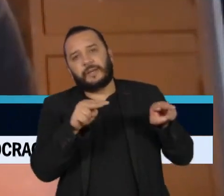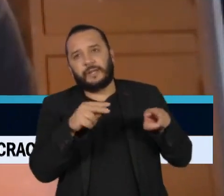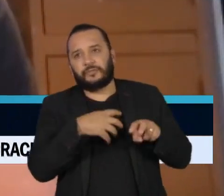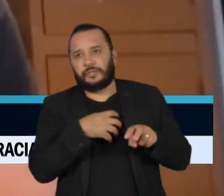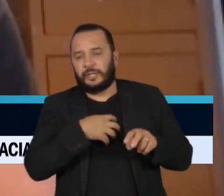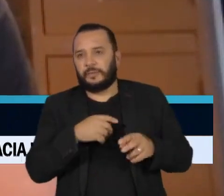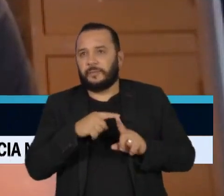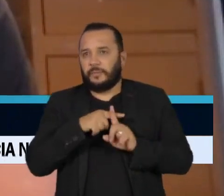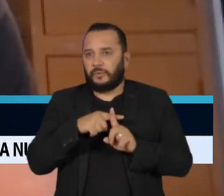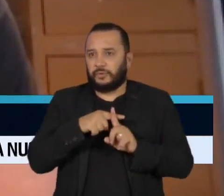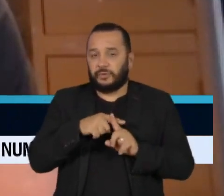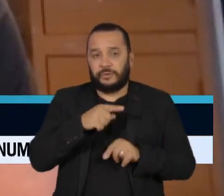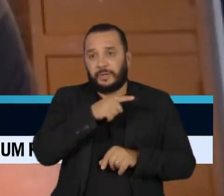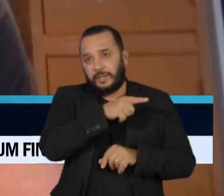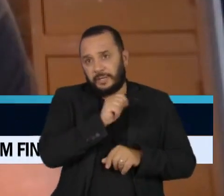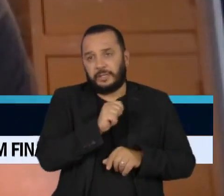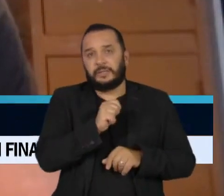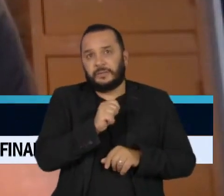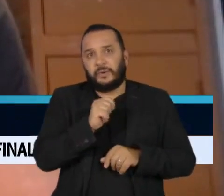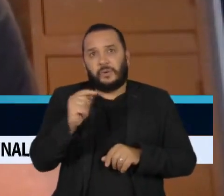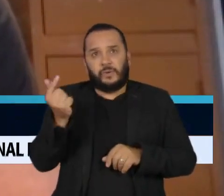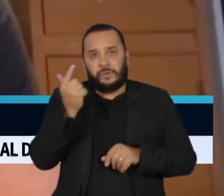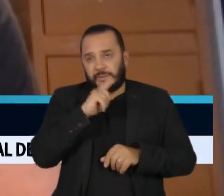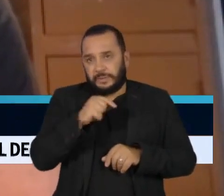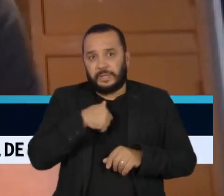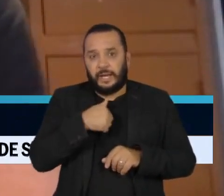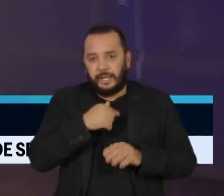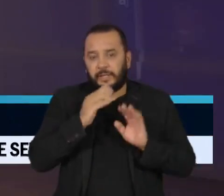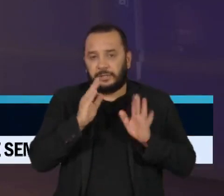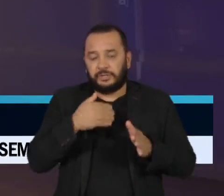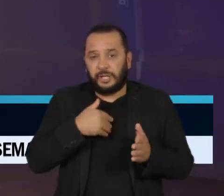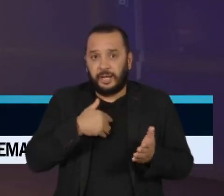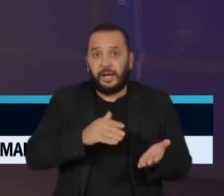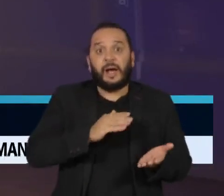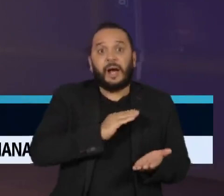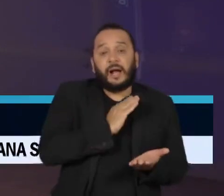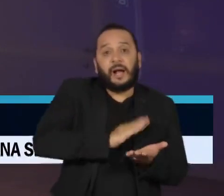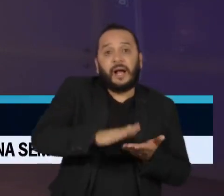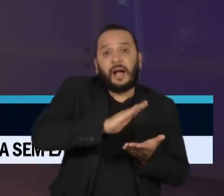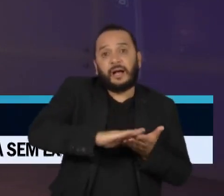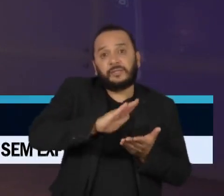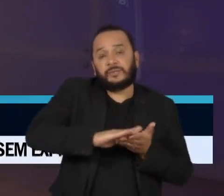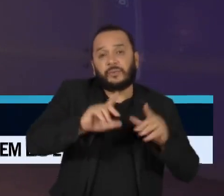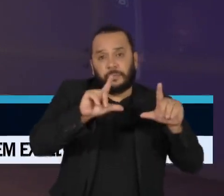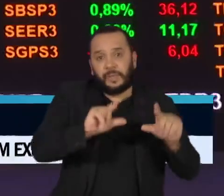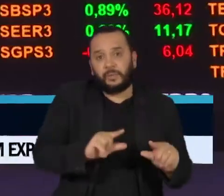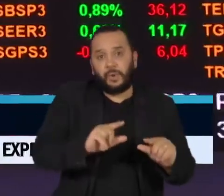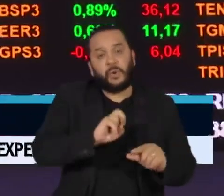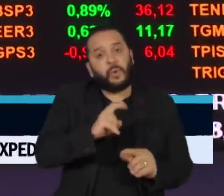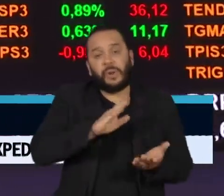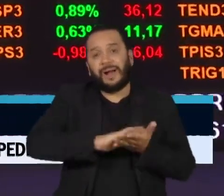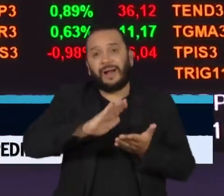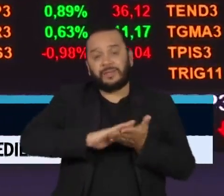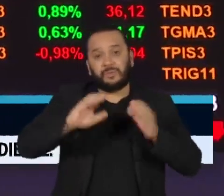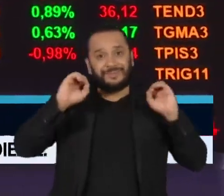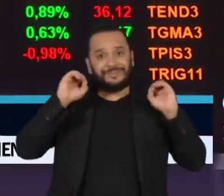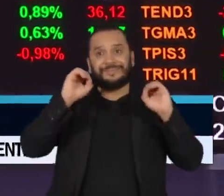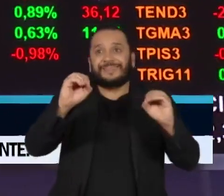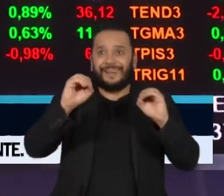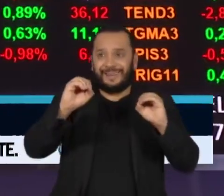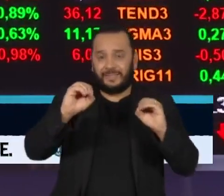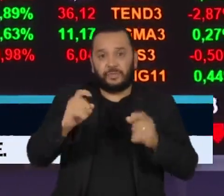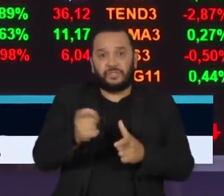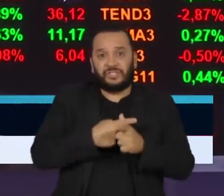eles conseguem construir um déficit menor ou até zerar o déficit, uma das metas do governo, isso daí pode